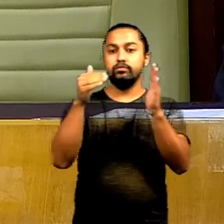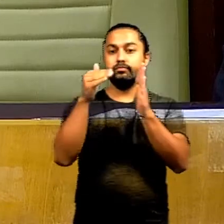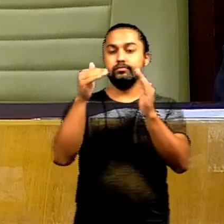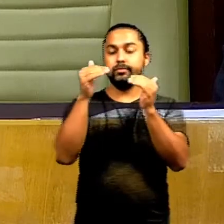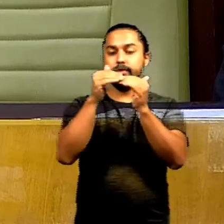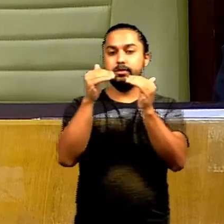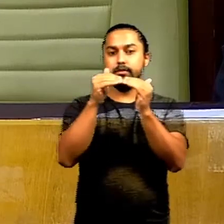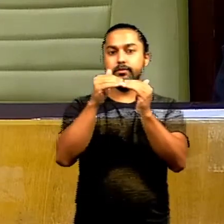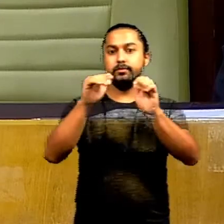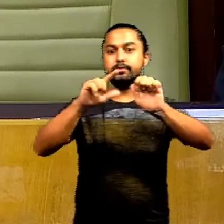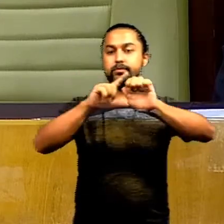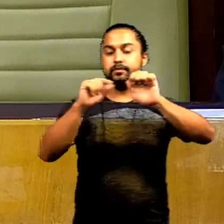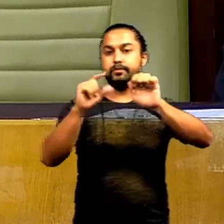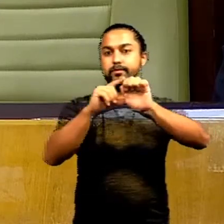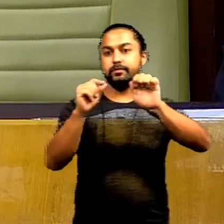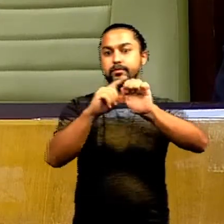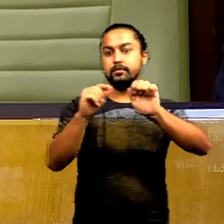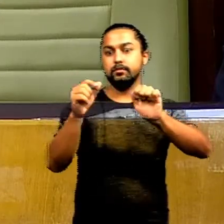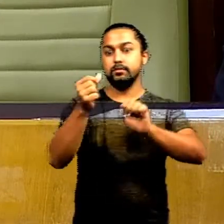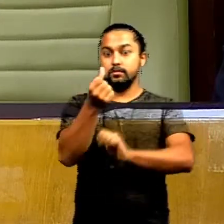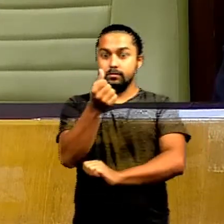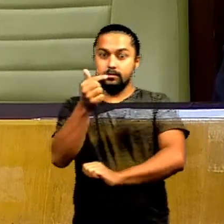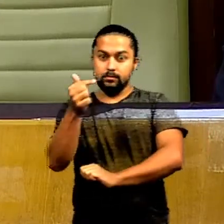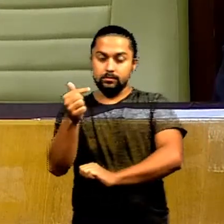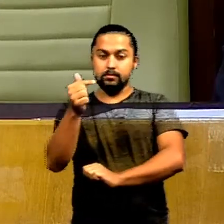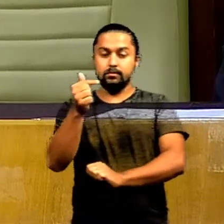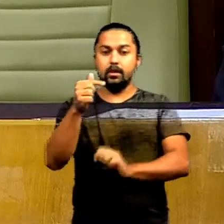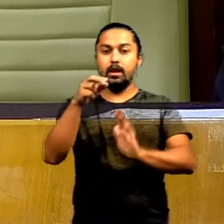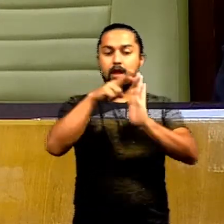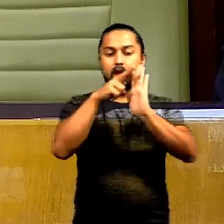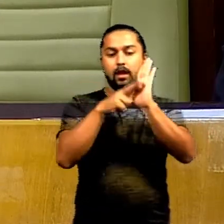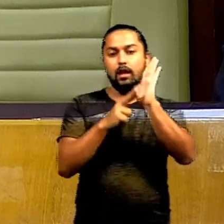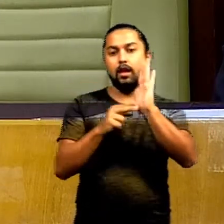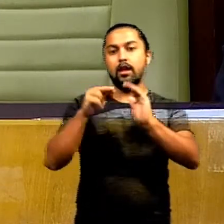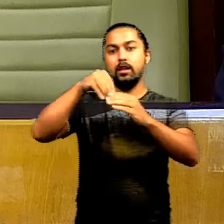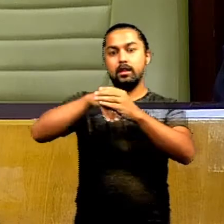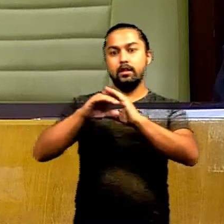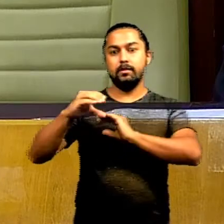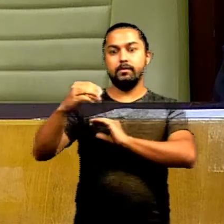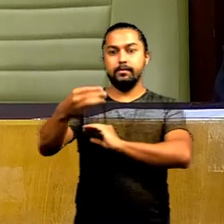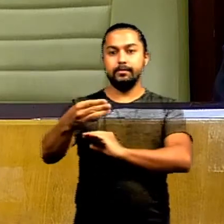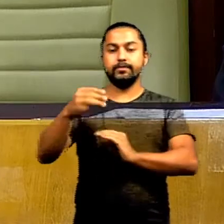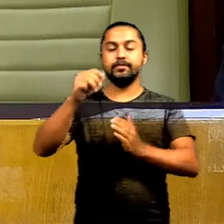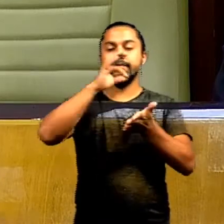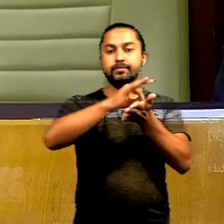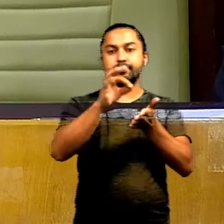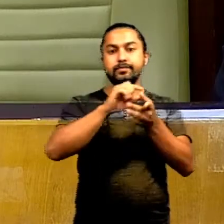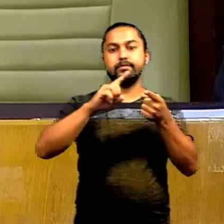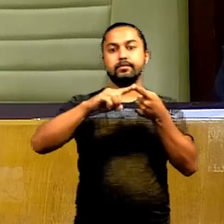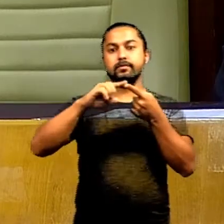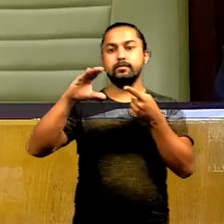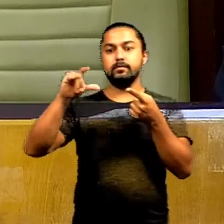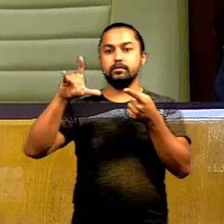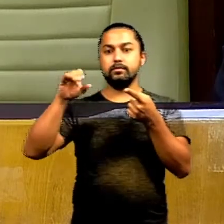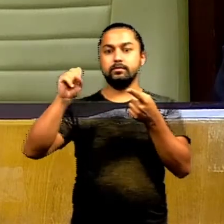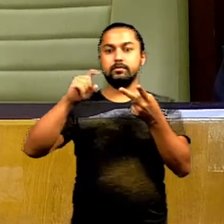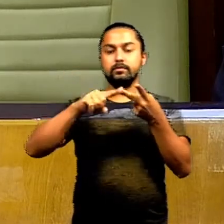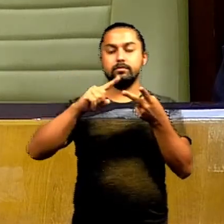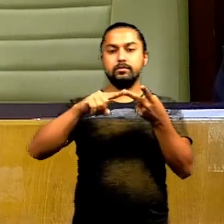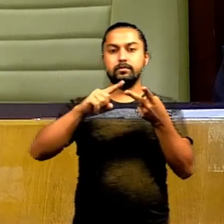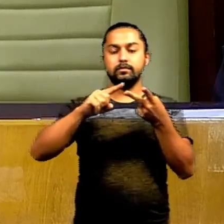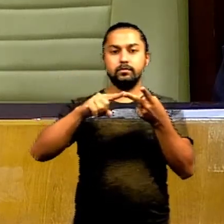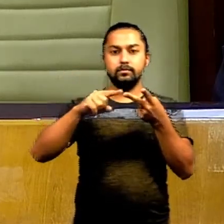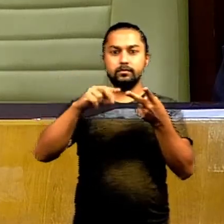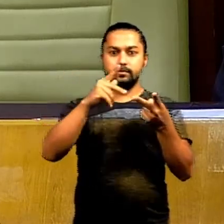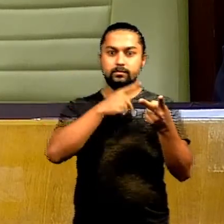com o que determina o parágrafo 2º do artigo 67 do Regimento Interno, sendo assinado pelos vereadores Clécio Alves, presidente